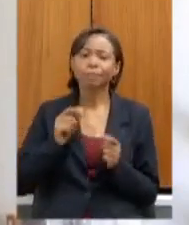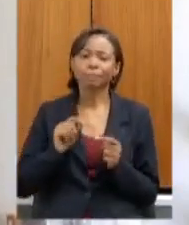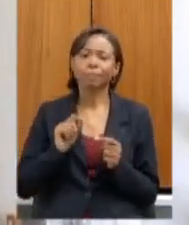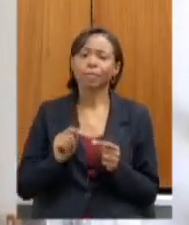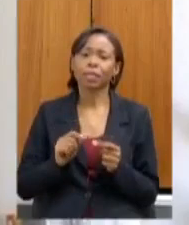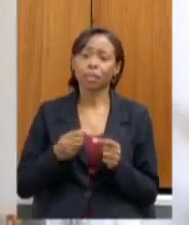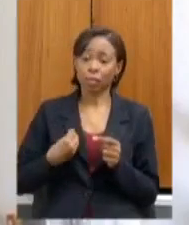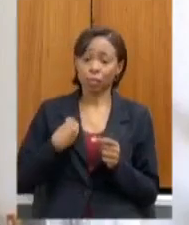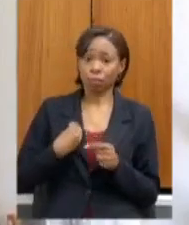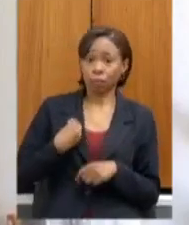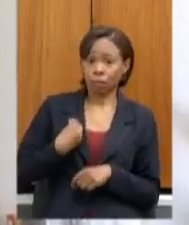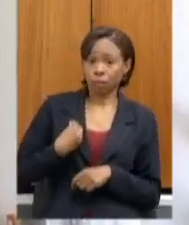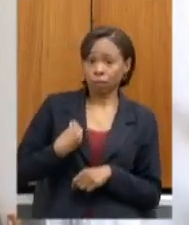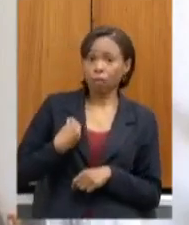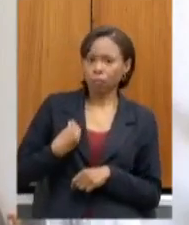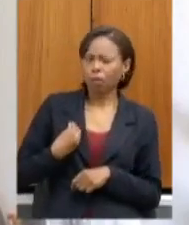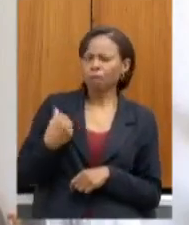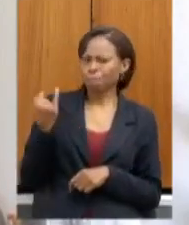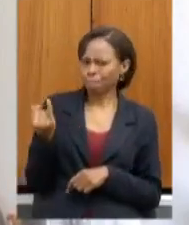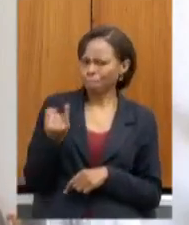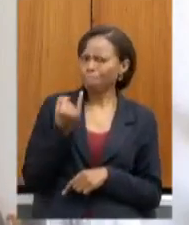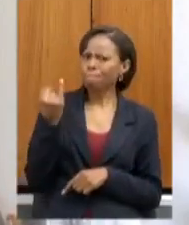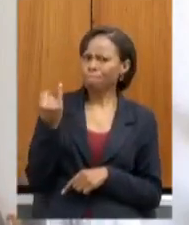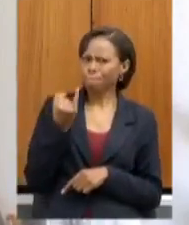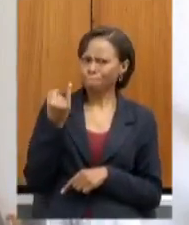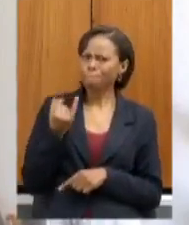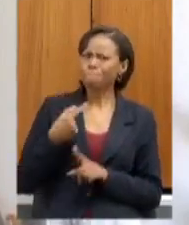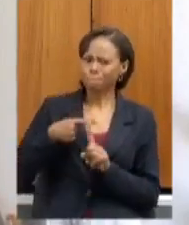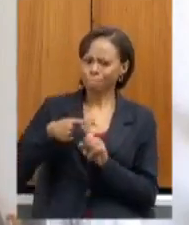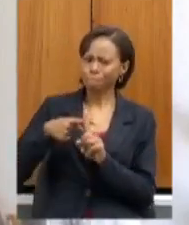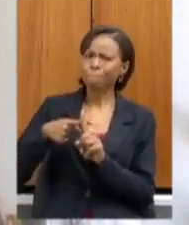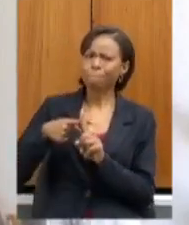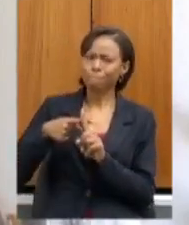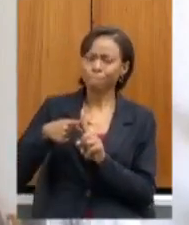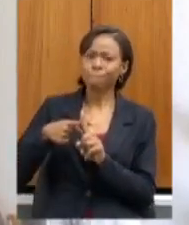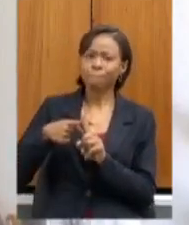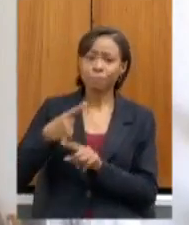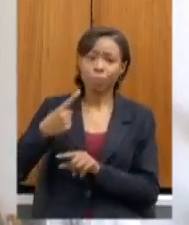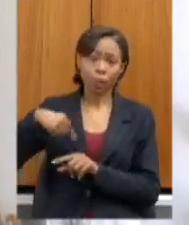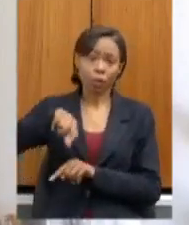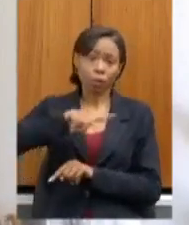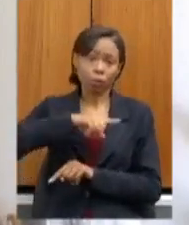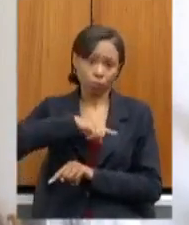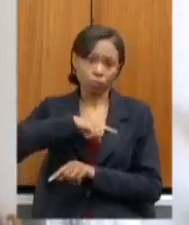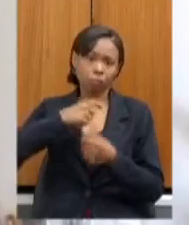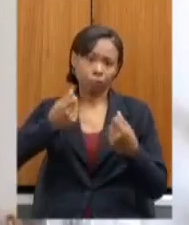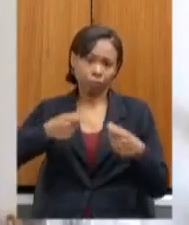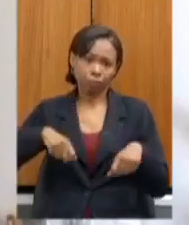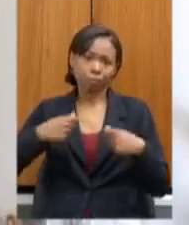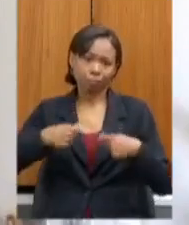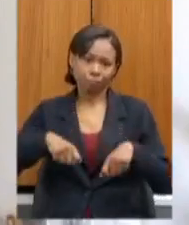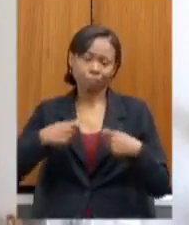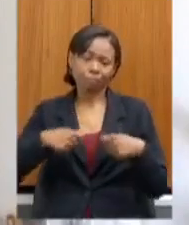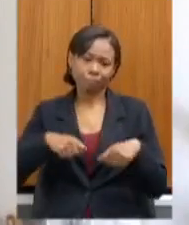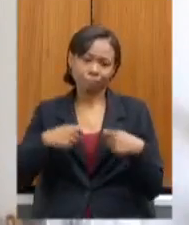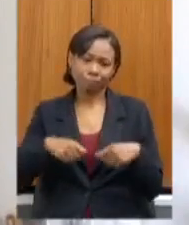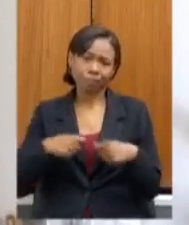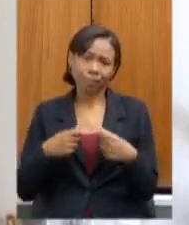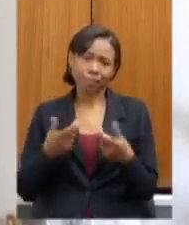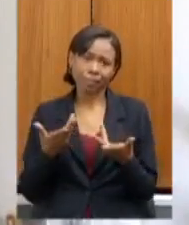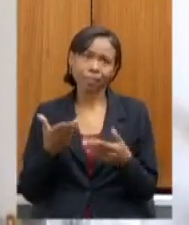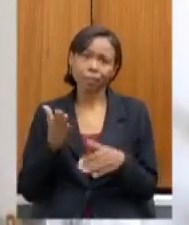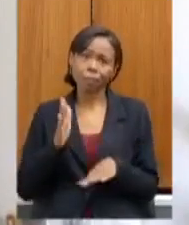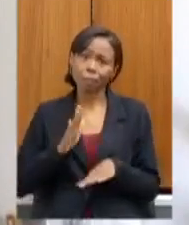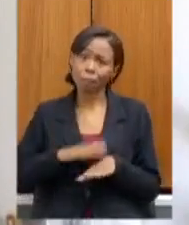positiva e que a gente tente estar cada vez